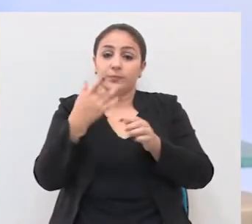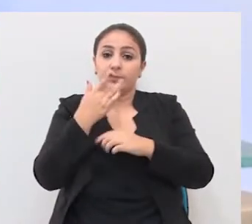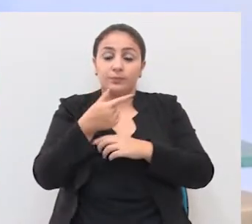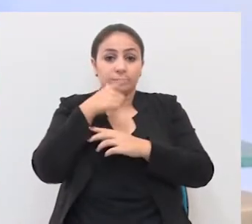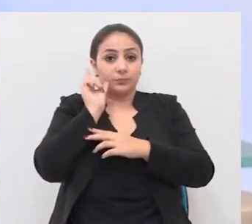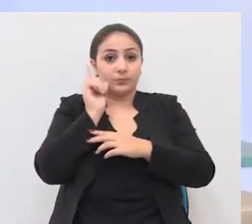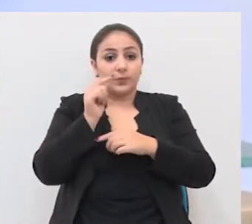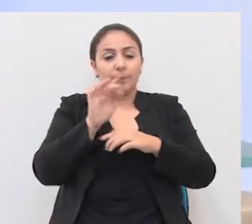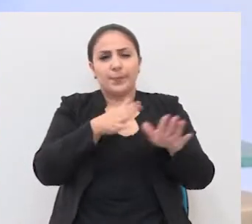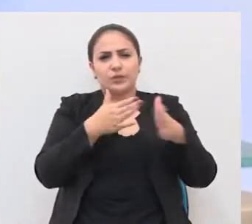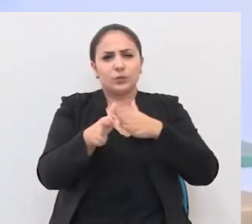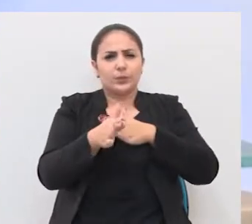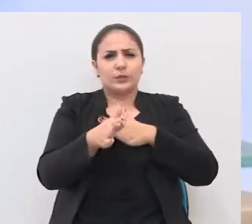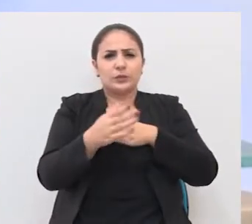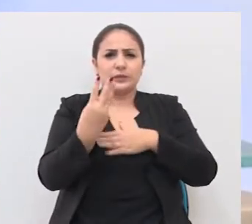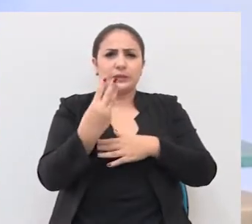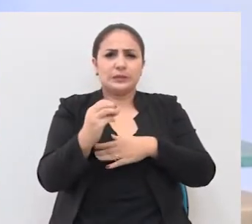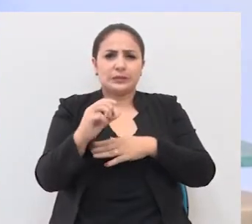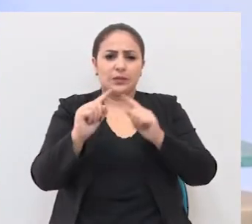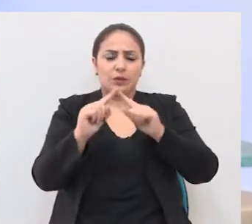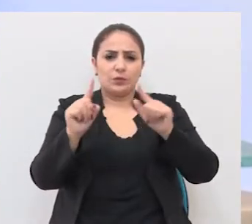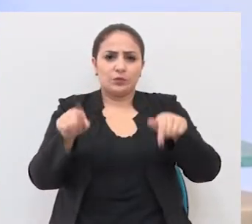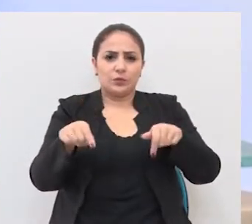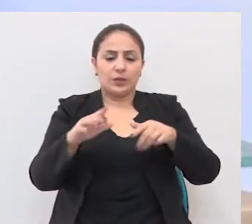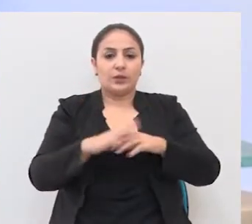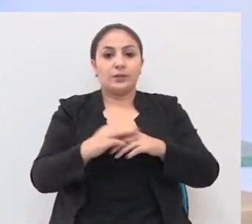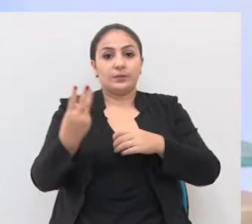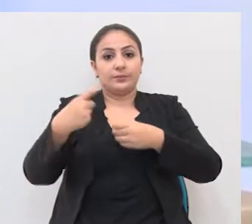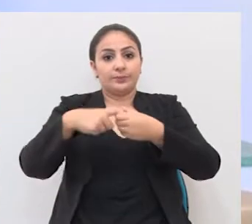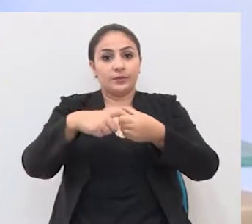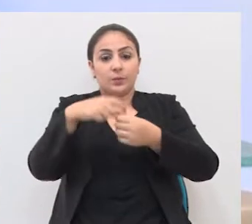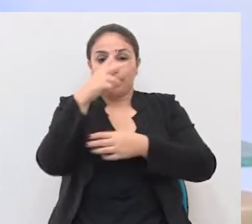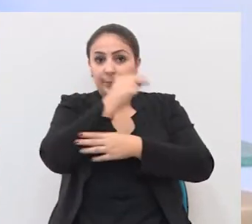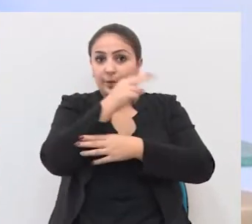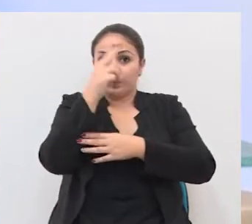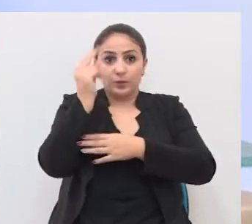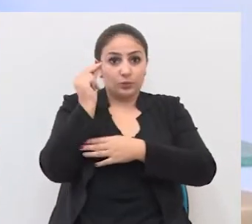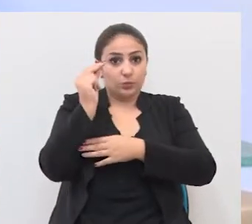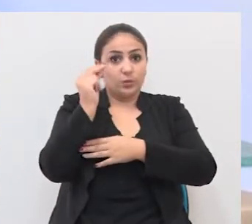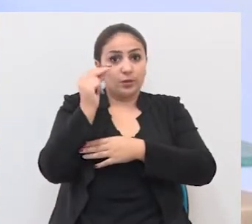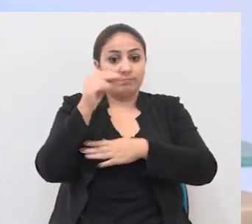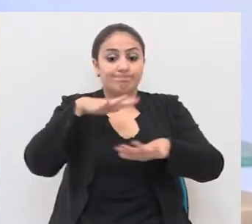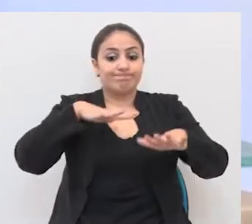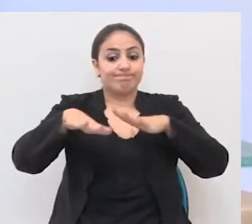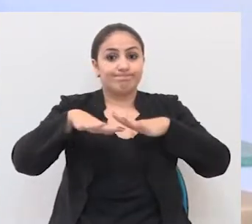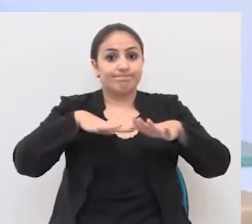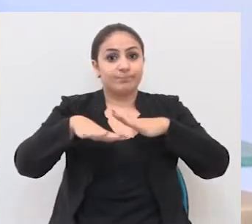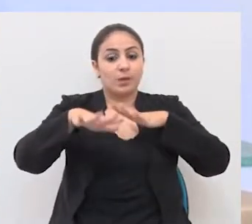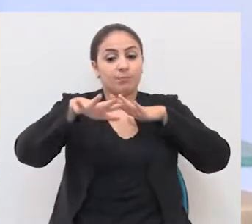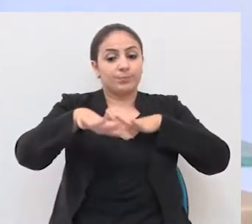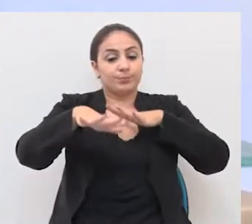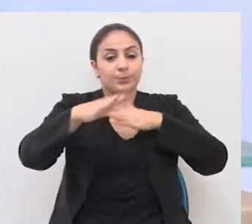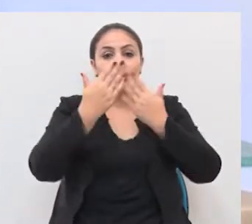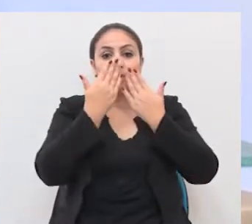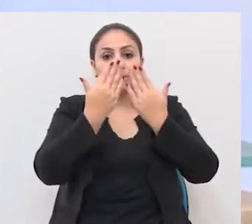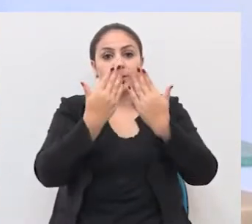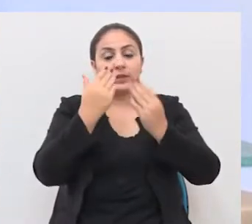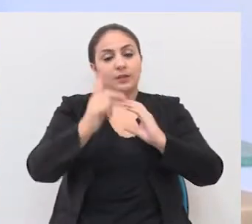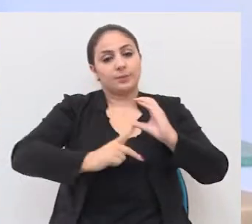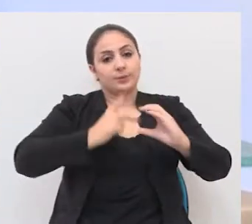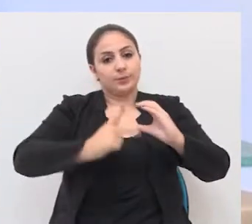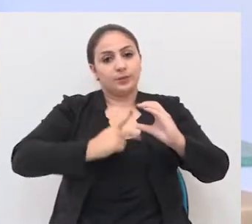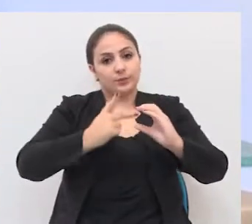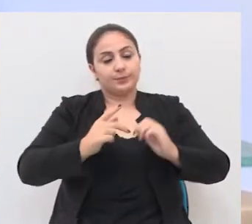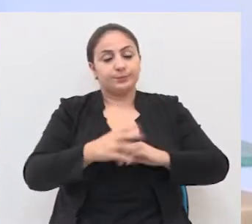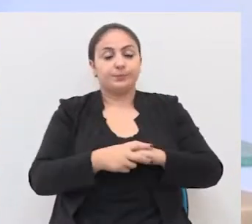tarde de ontem que aproximadamente 30 funcionários terceirizados da Prefeitura se mobilizaram em frente à Câmara de